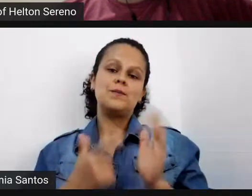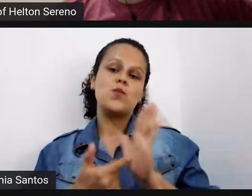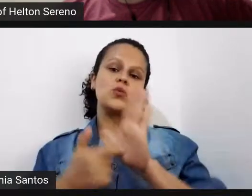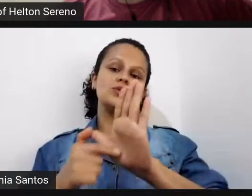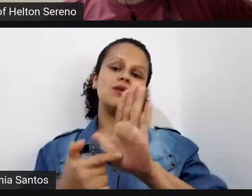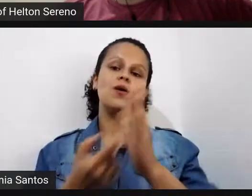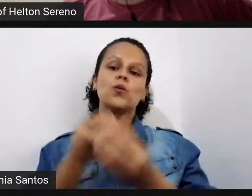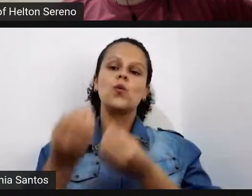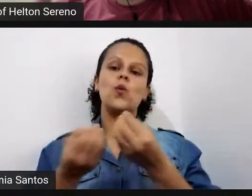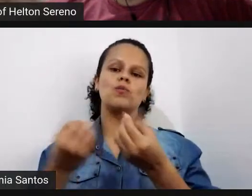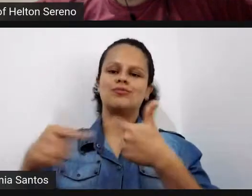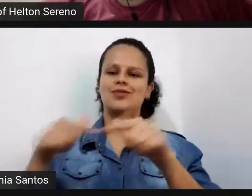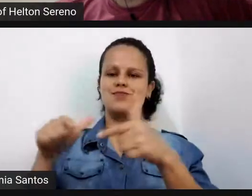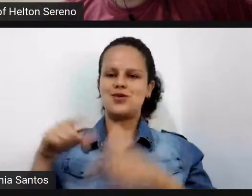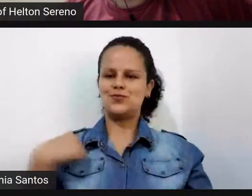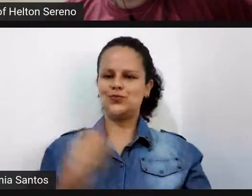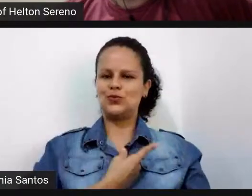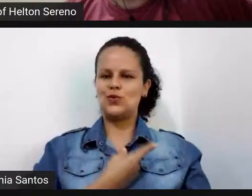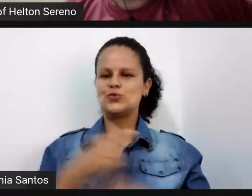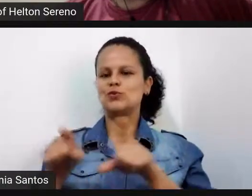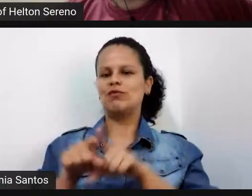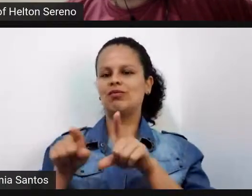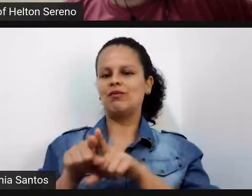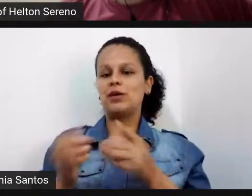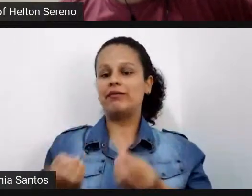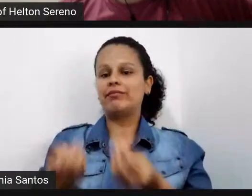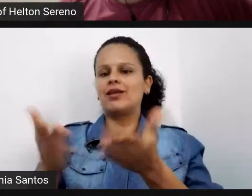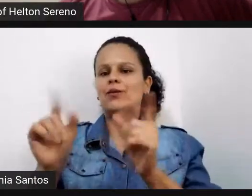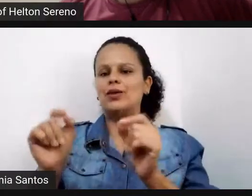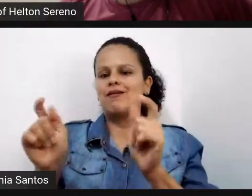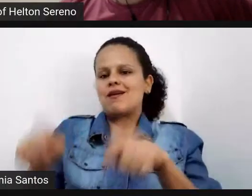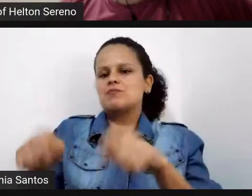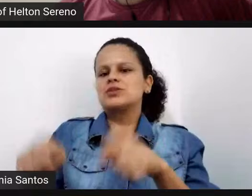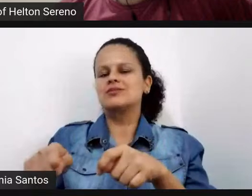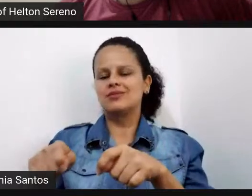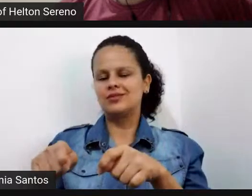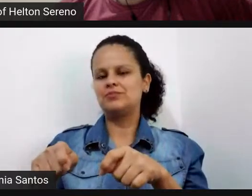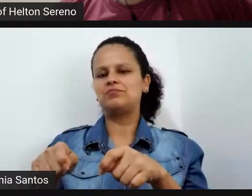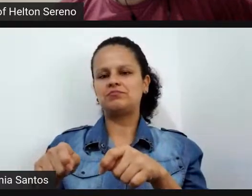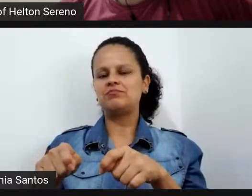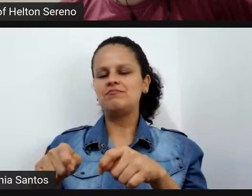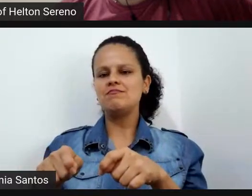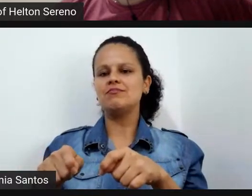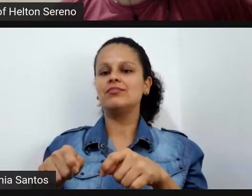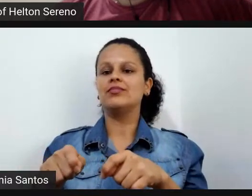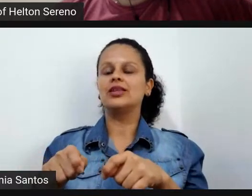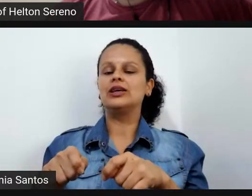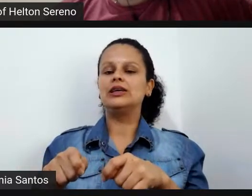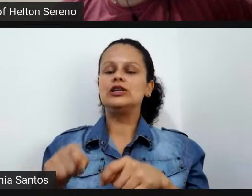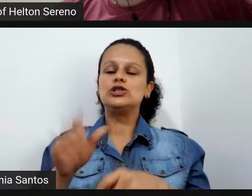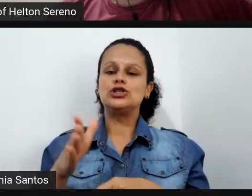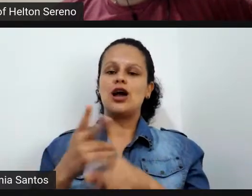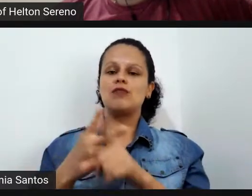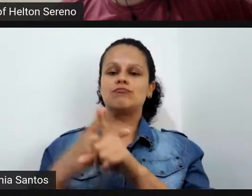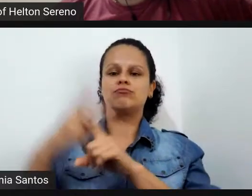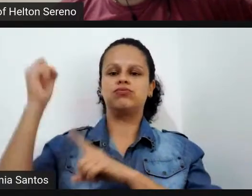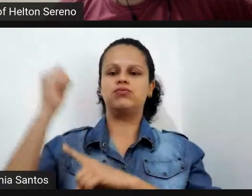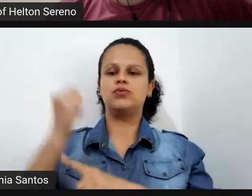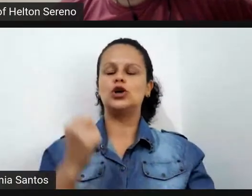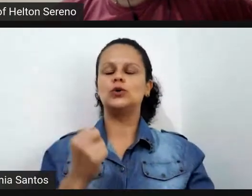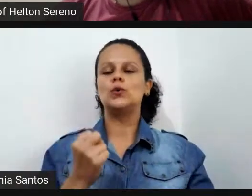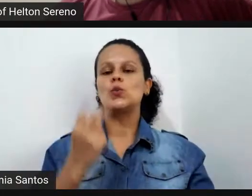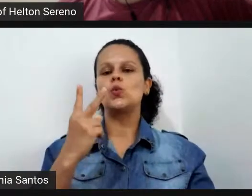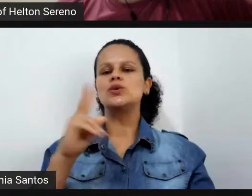trabalho e também capacitar outras pessoas a equipe já foi campeã mundial duas vezes 2014 2016